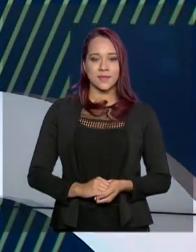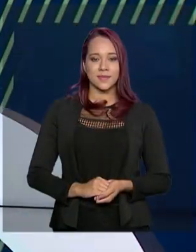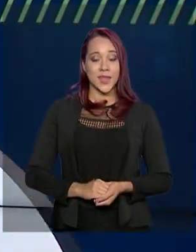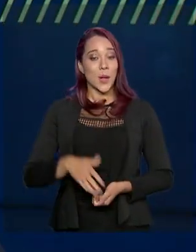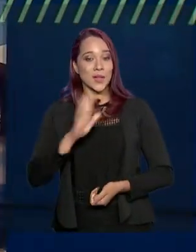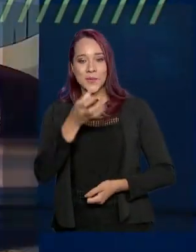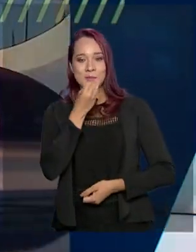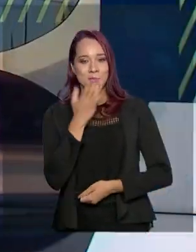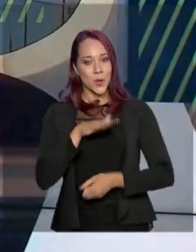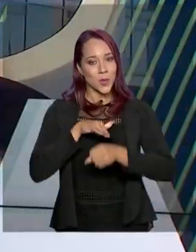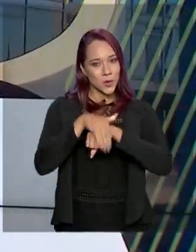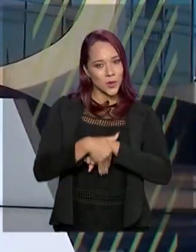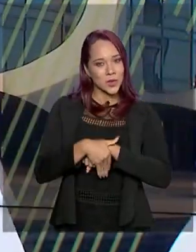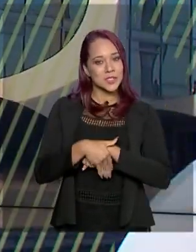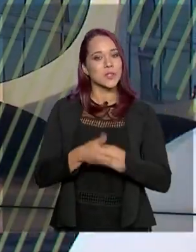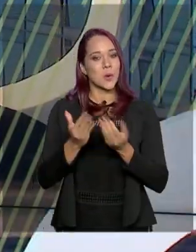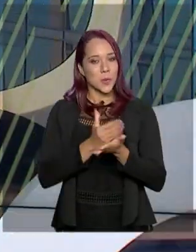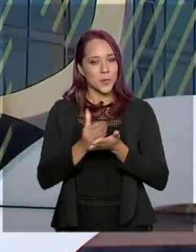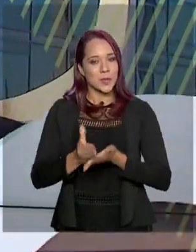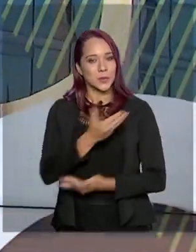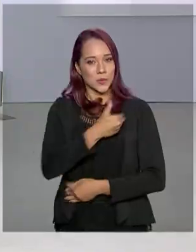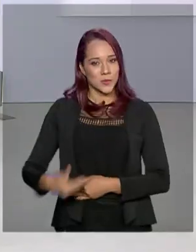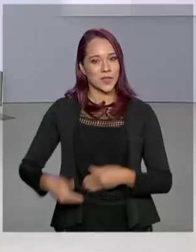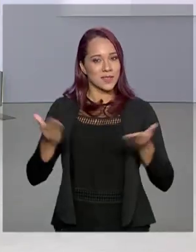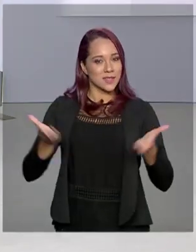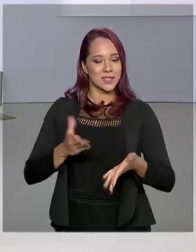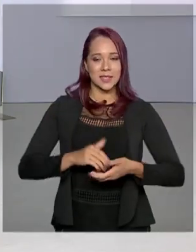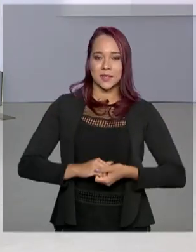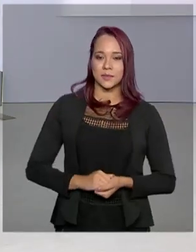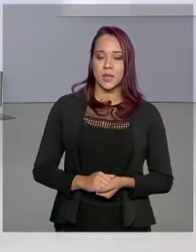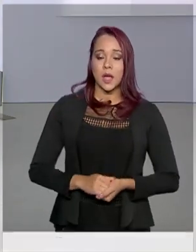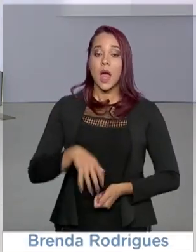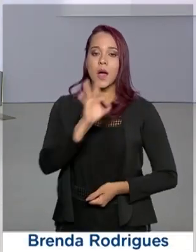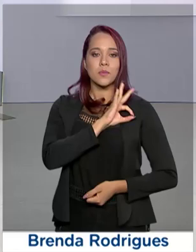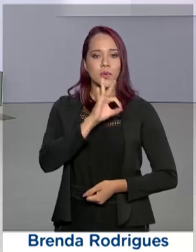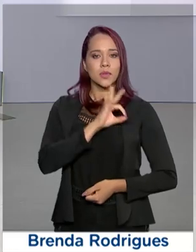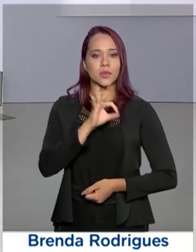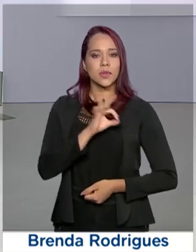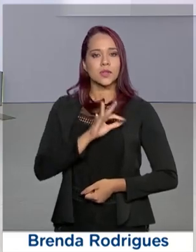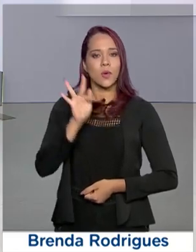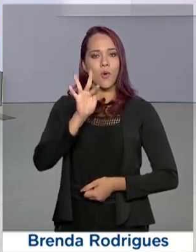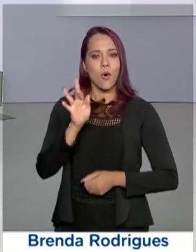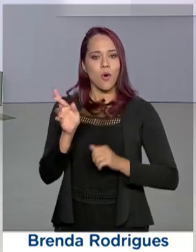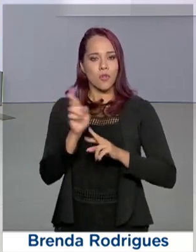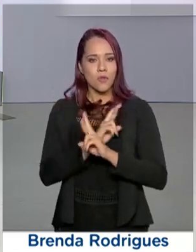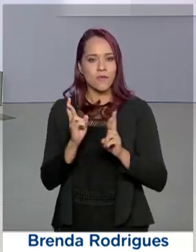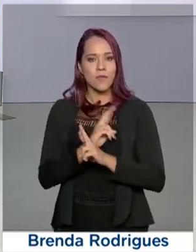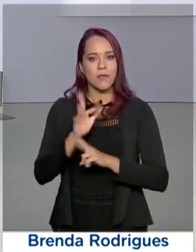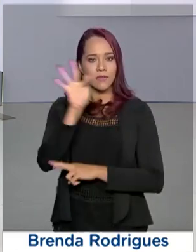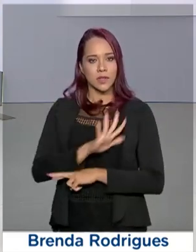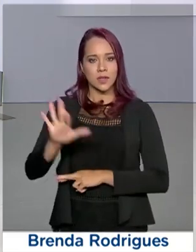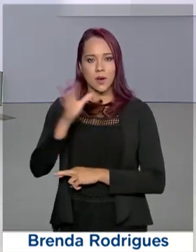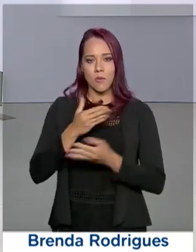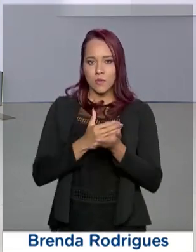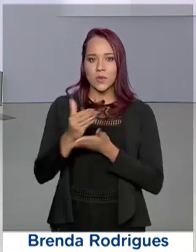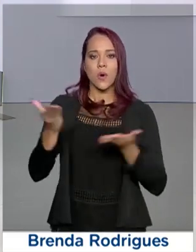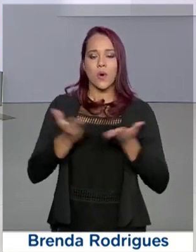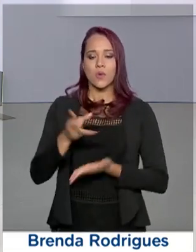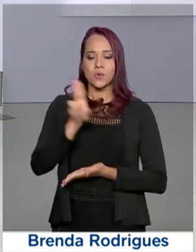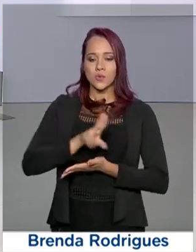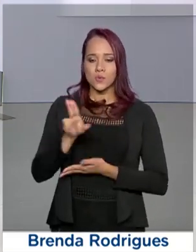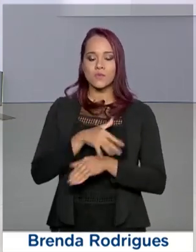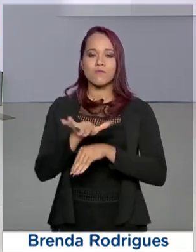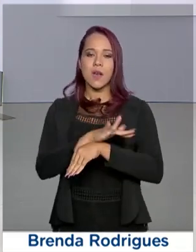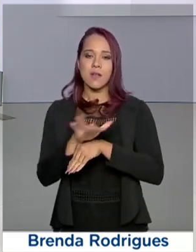Olá, boa noite. Está no ar mais um Governo Agora. A Polícia Rodoviária Federal reativou hoje a fiscalização com o uso de